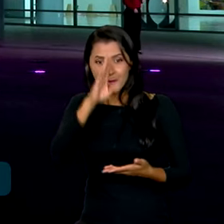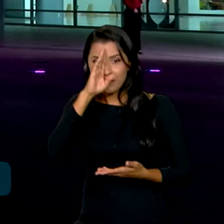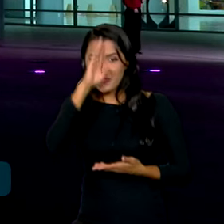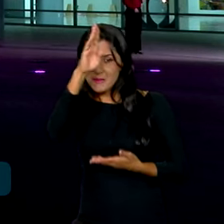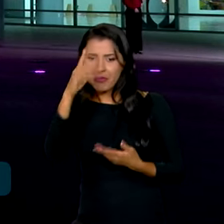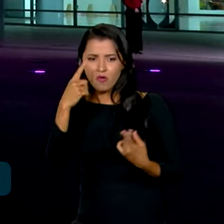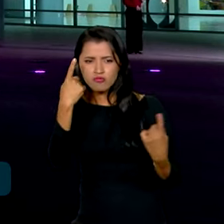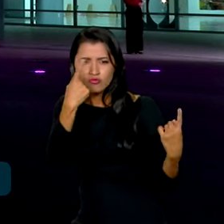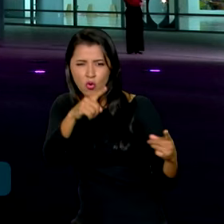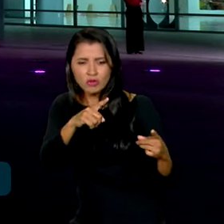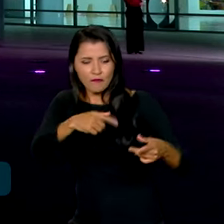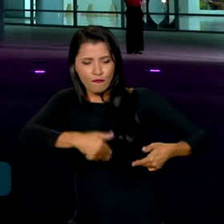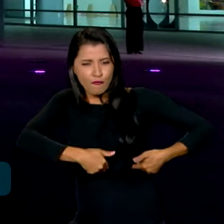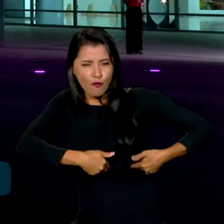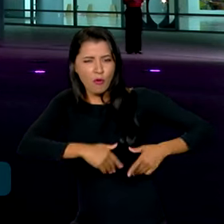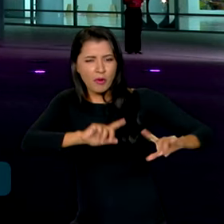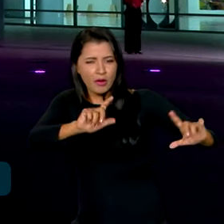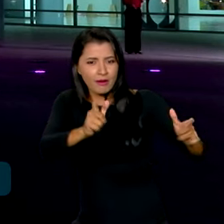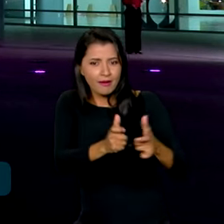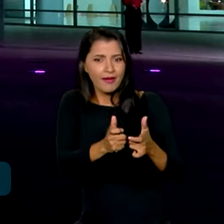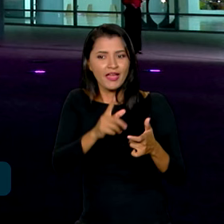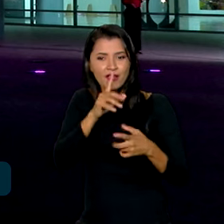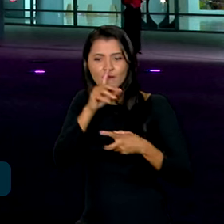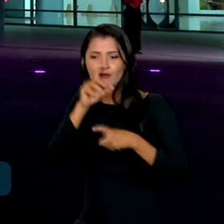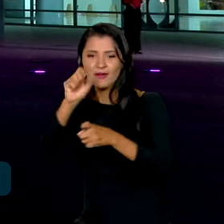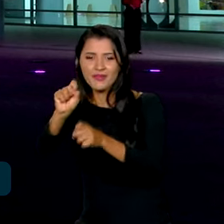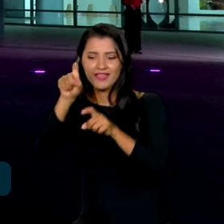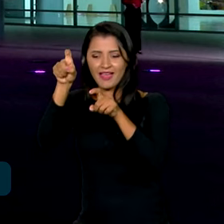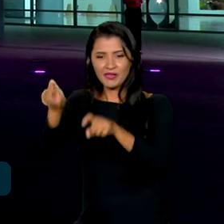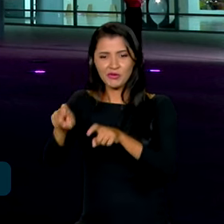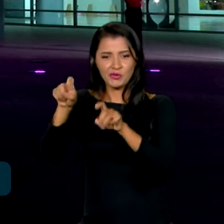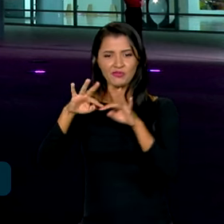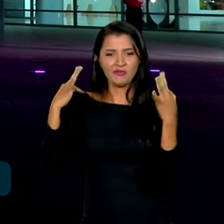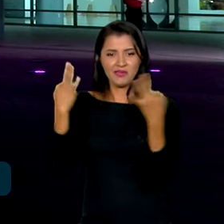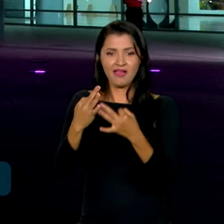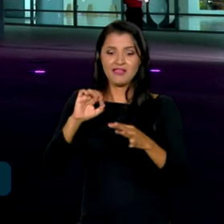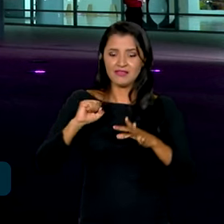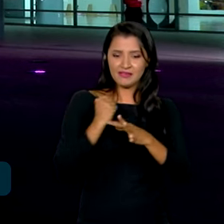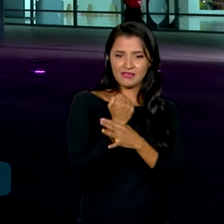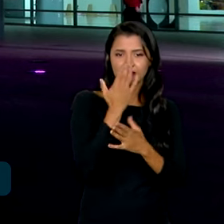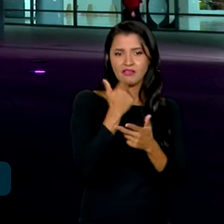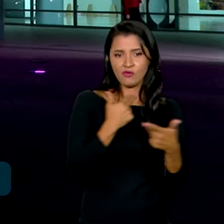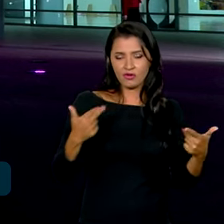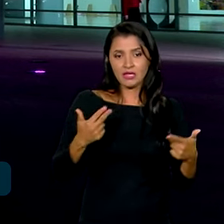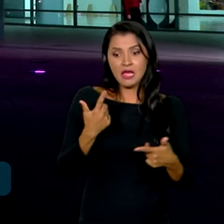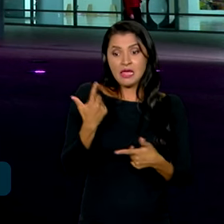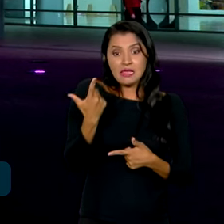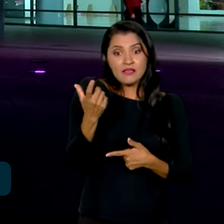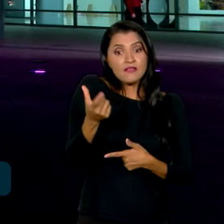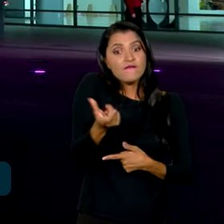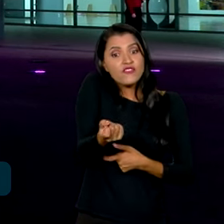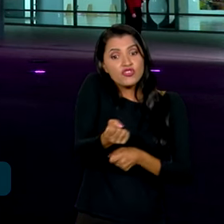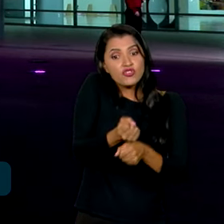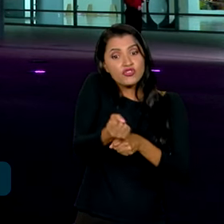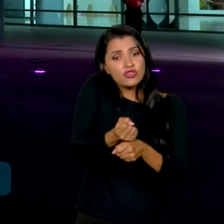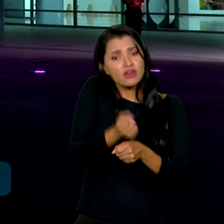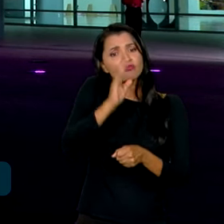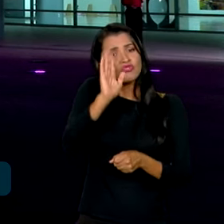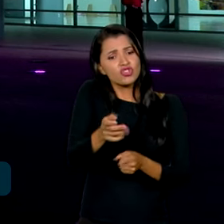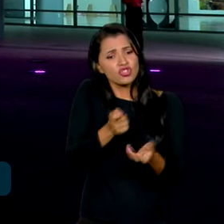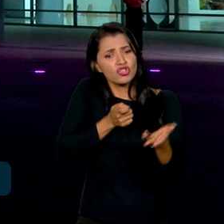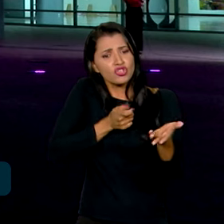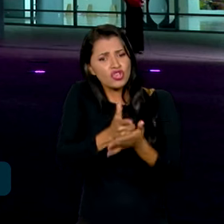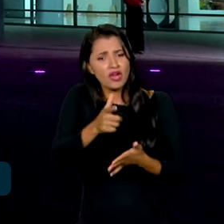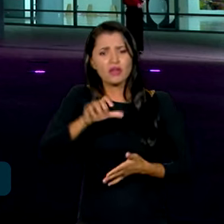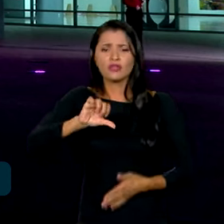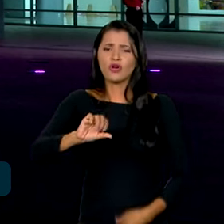fome, mas também de fortalecimento da agricultura familiar e da segurança alimentar. Em duas décadas, o programa já comprou quase